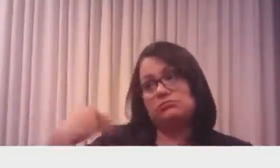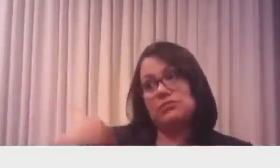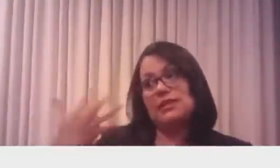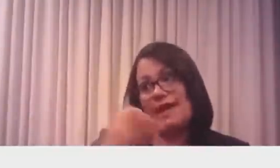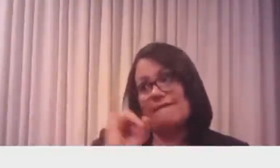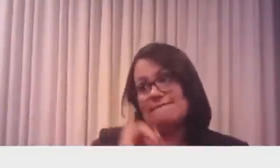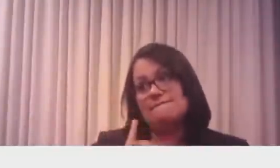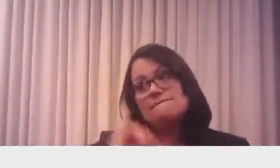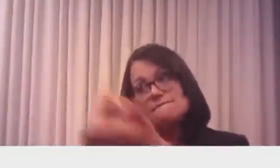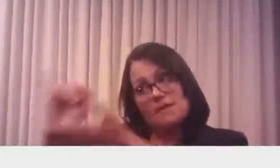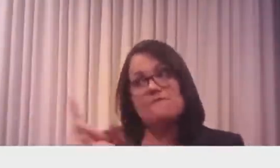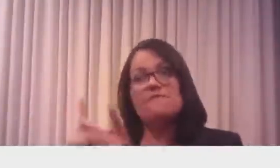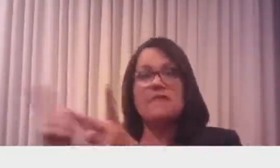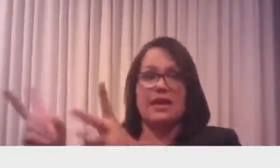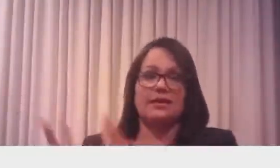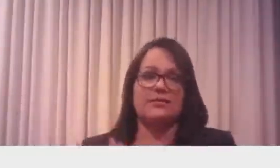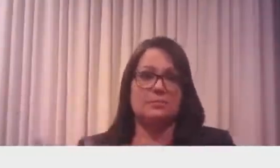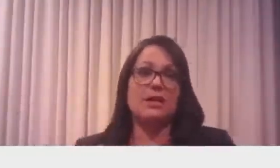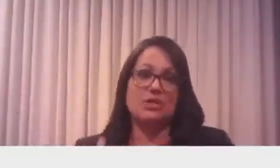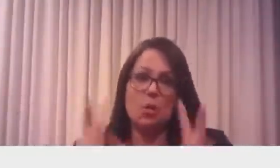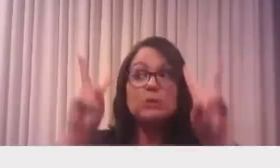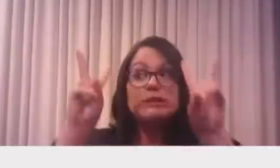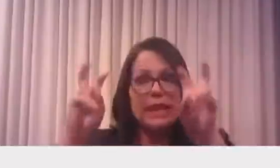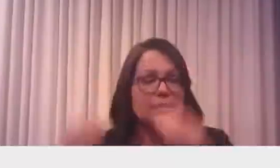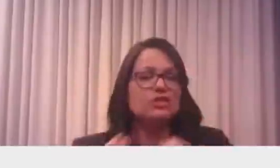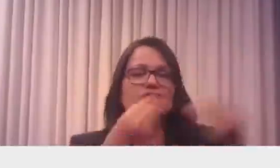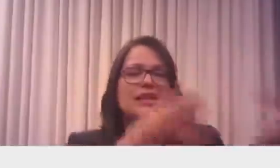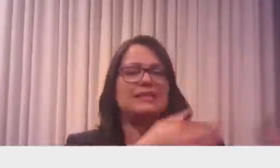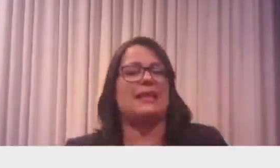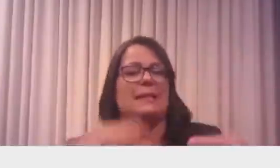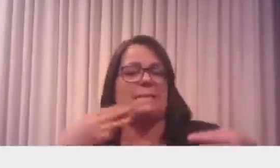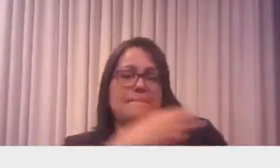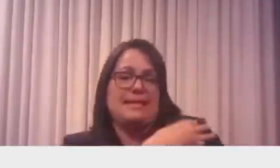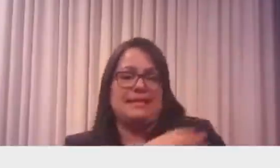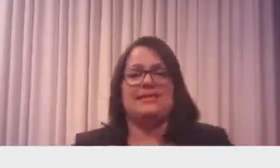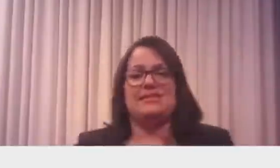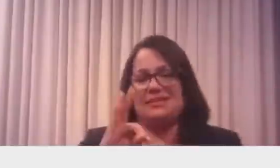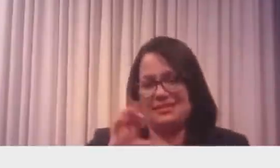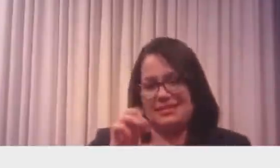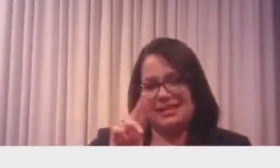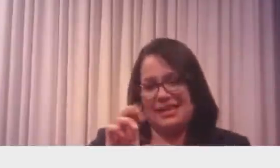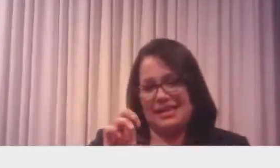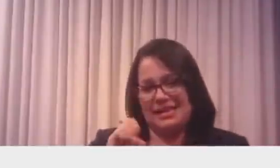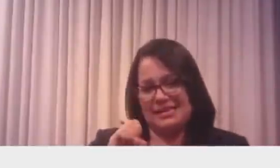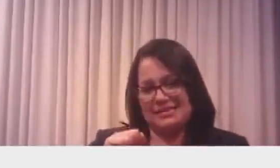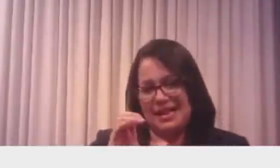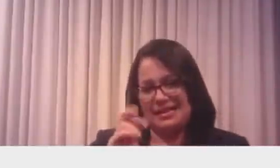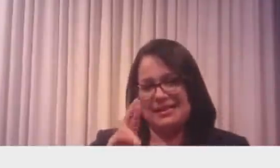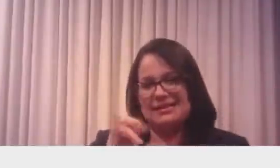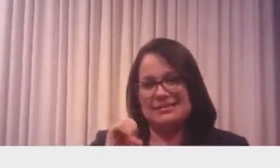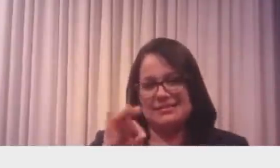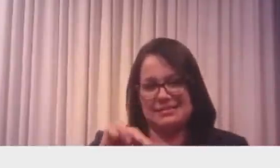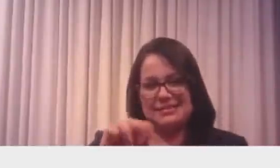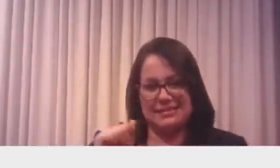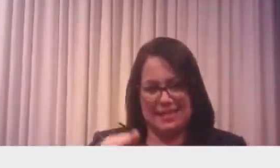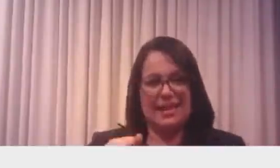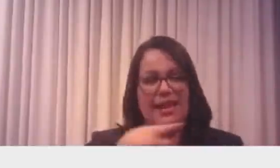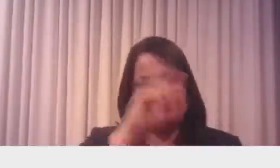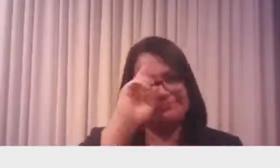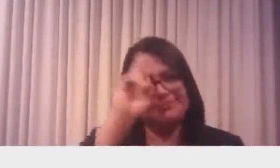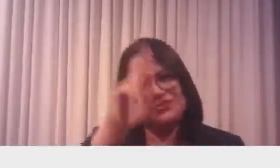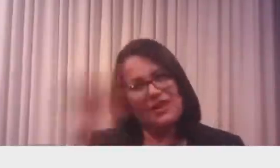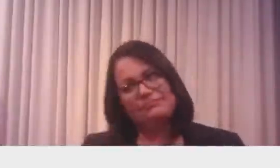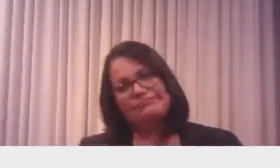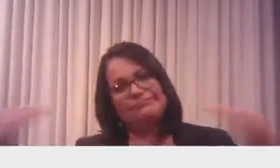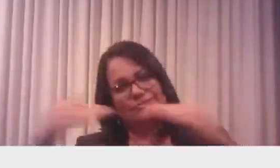Essa batata já passei lá pra dona Tereza Cristina. Outra coisa aqui, pessoal, o preço do combustível no